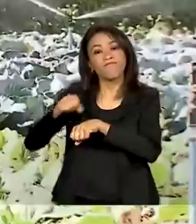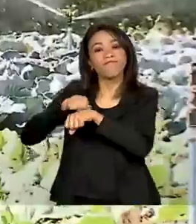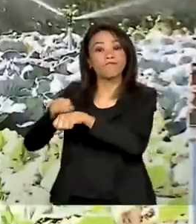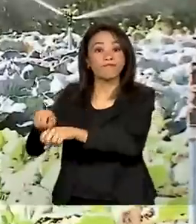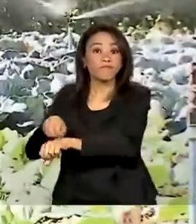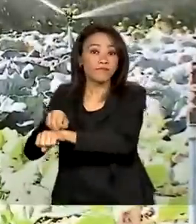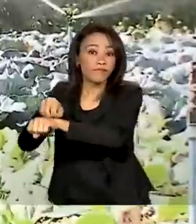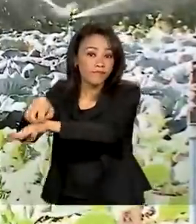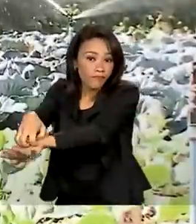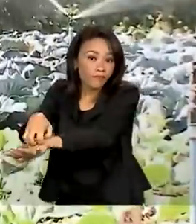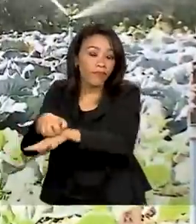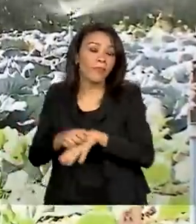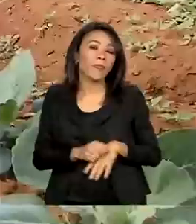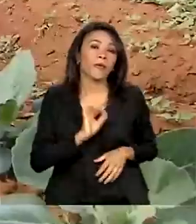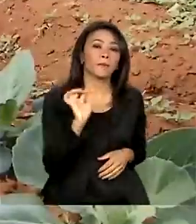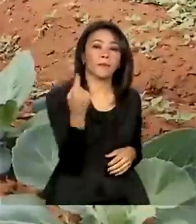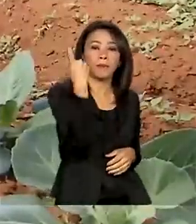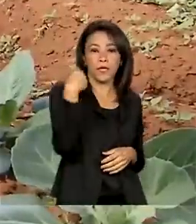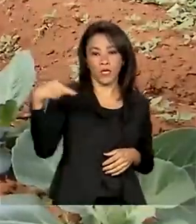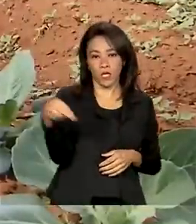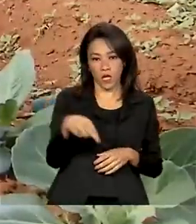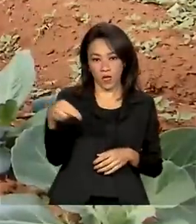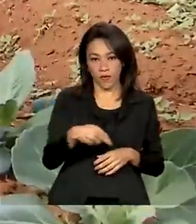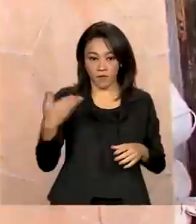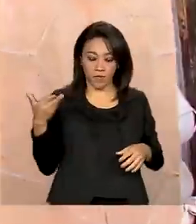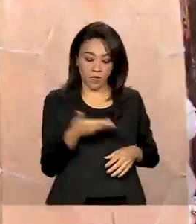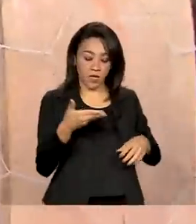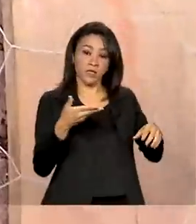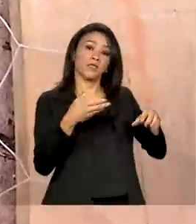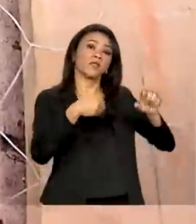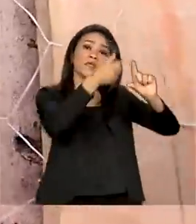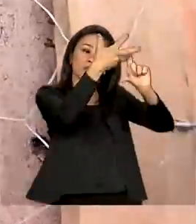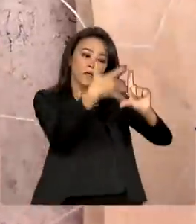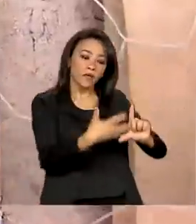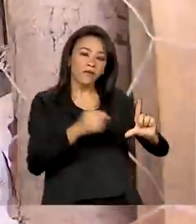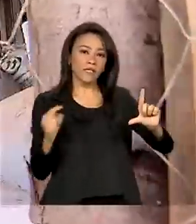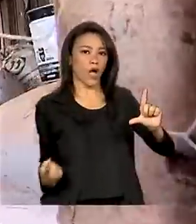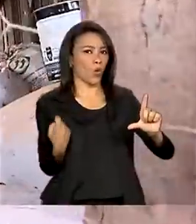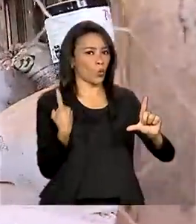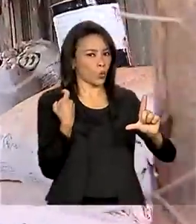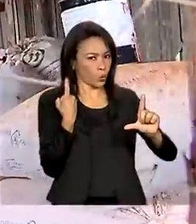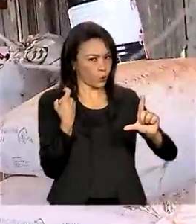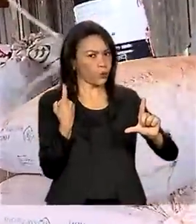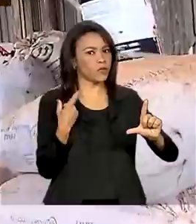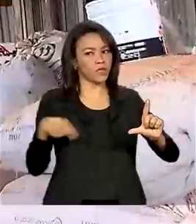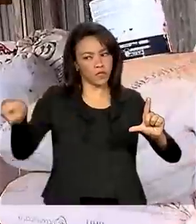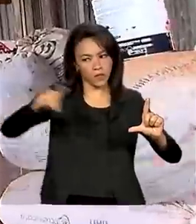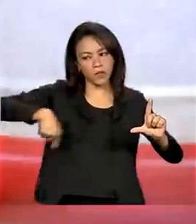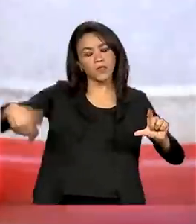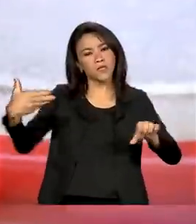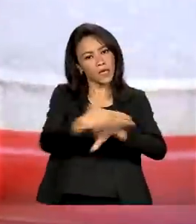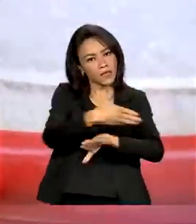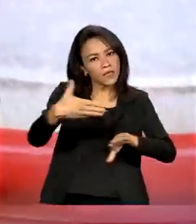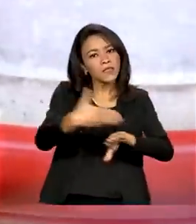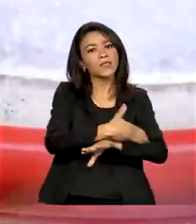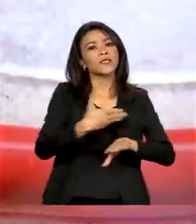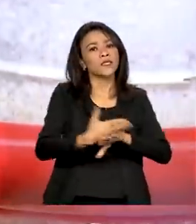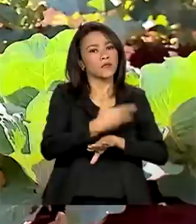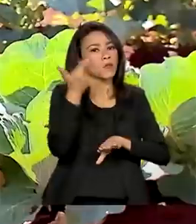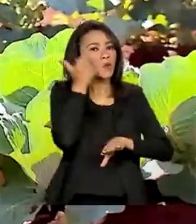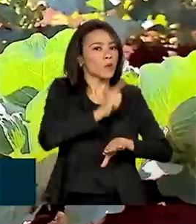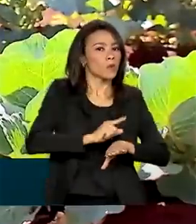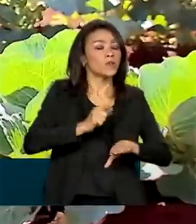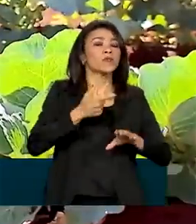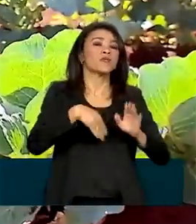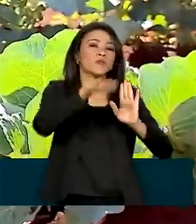portanto, 1º de novembro, o CAF será a única ferramenta de acesso do agricultor familiar aos programas voltados